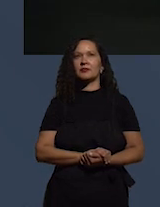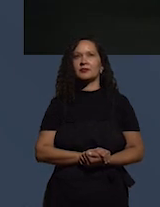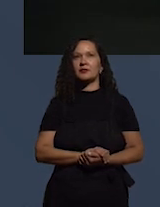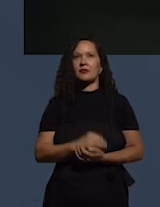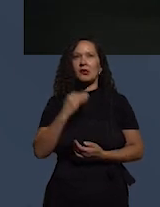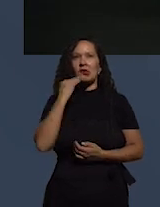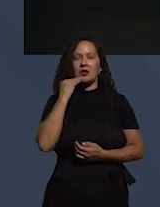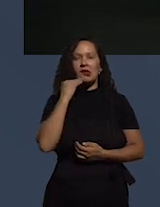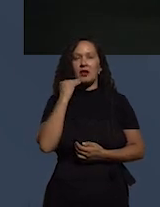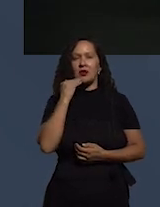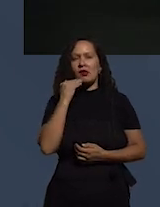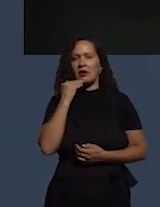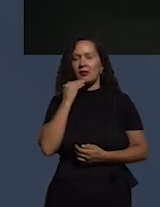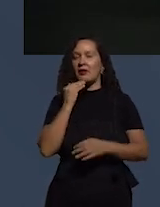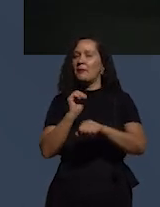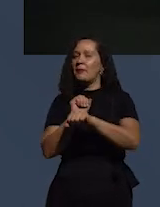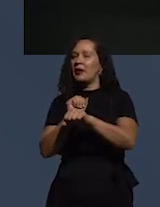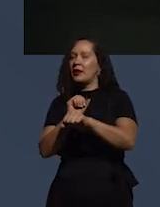Leonardo?